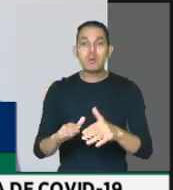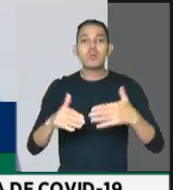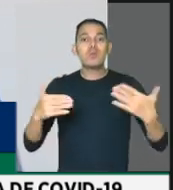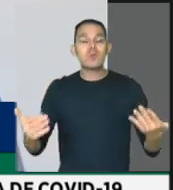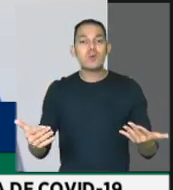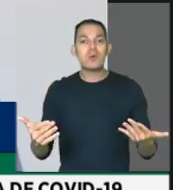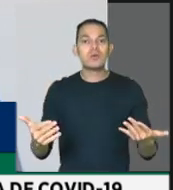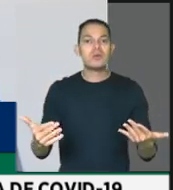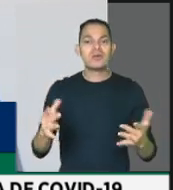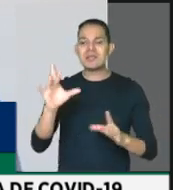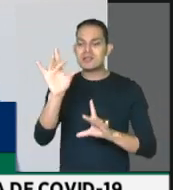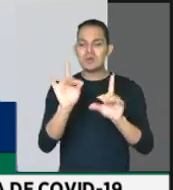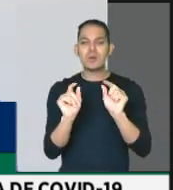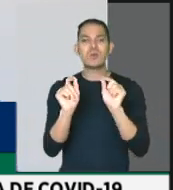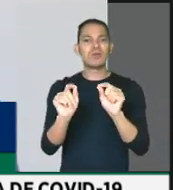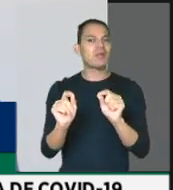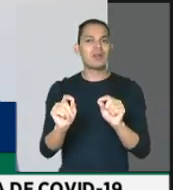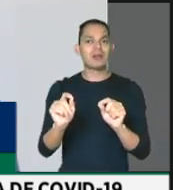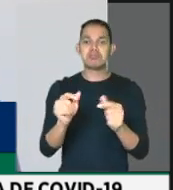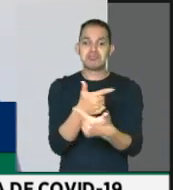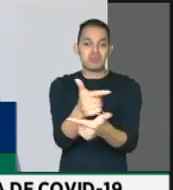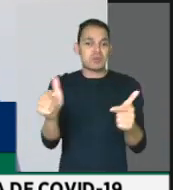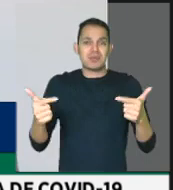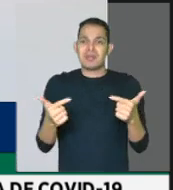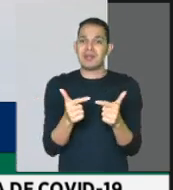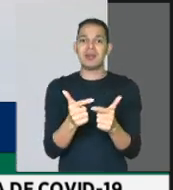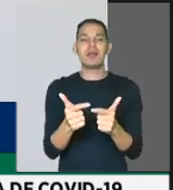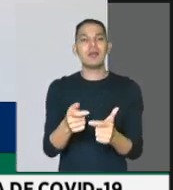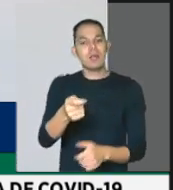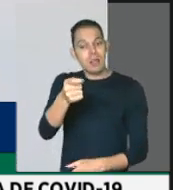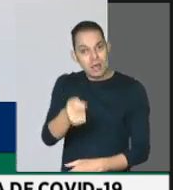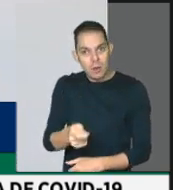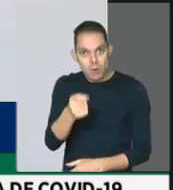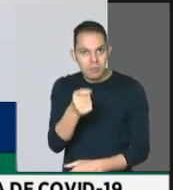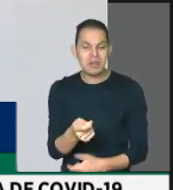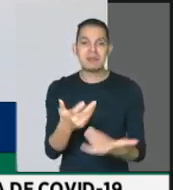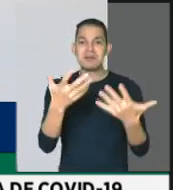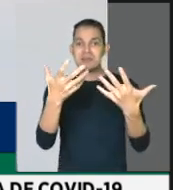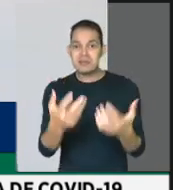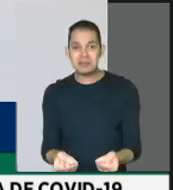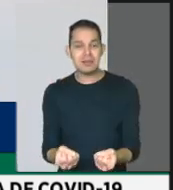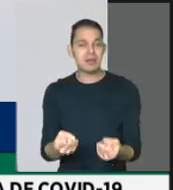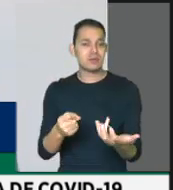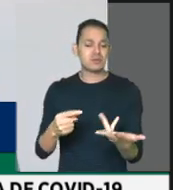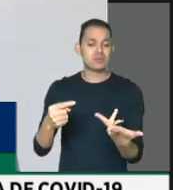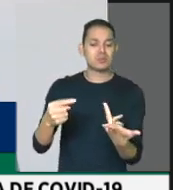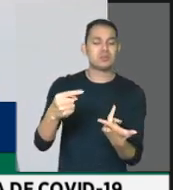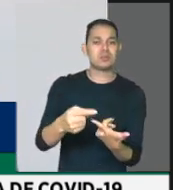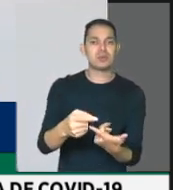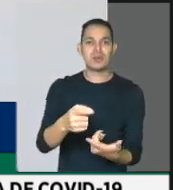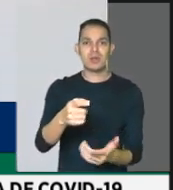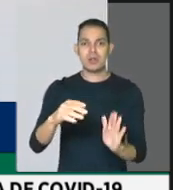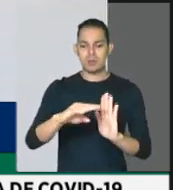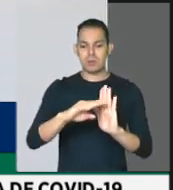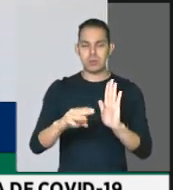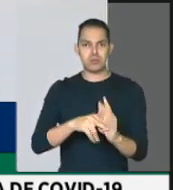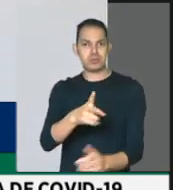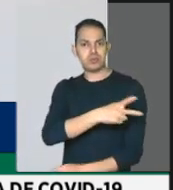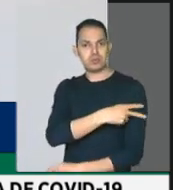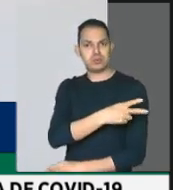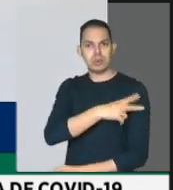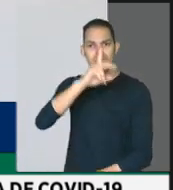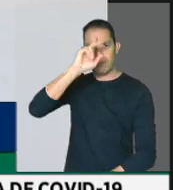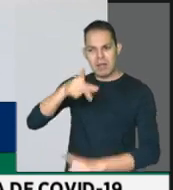Qual é a escolha que ele vai fazer? Ele não tem escolha. Ele é obrigado a se submeter às determinações do seu patrão,